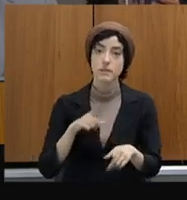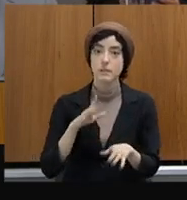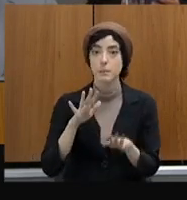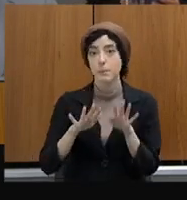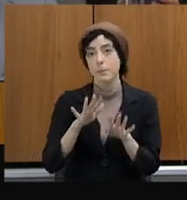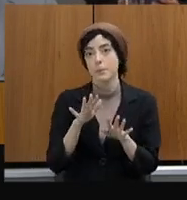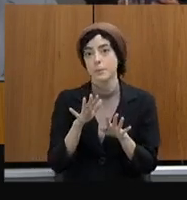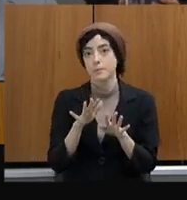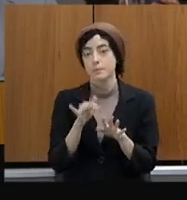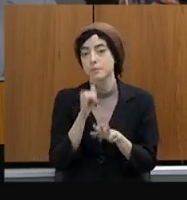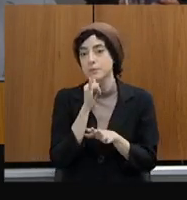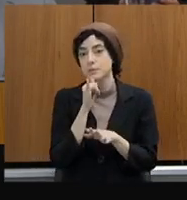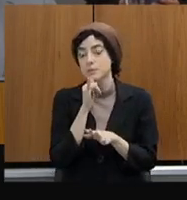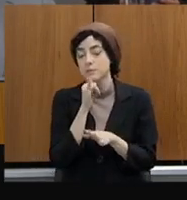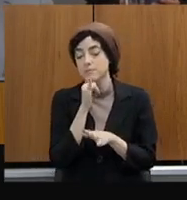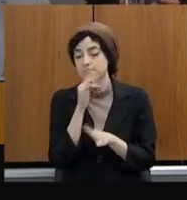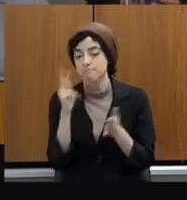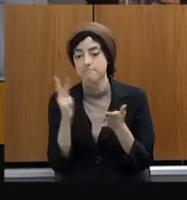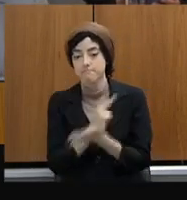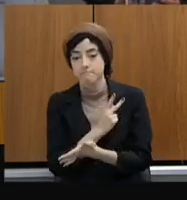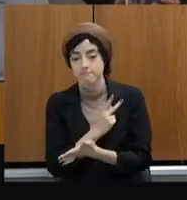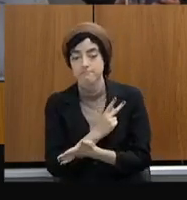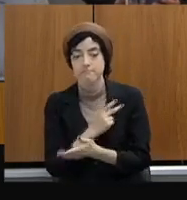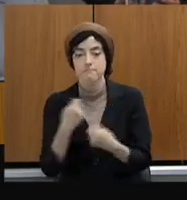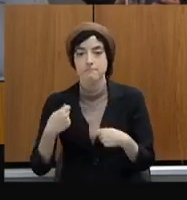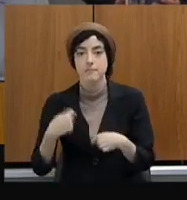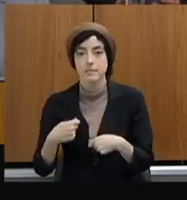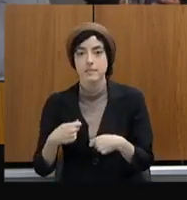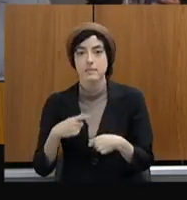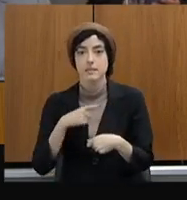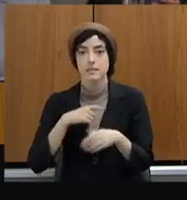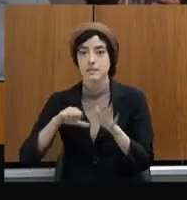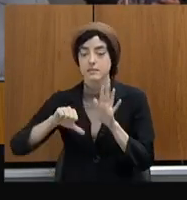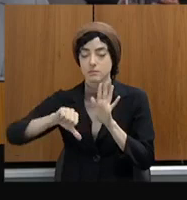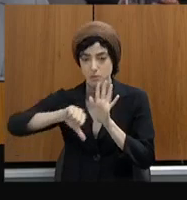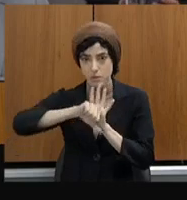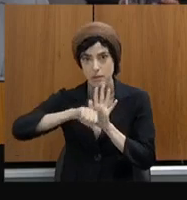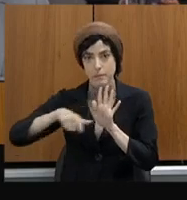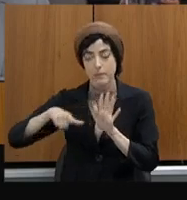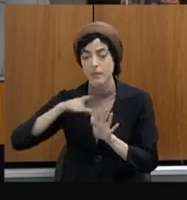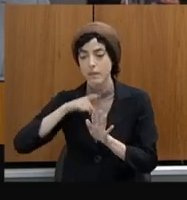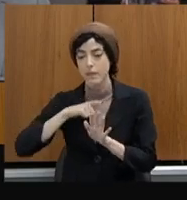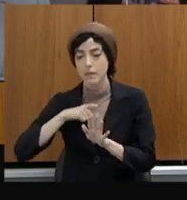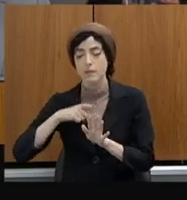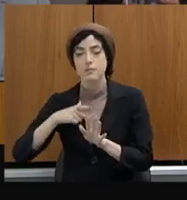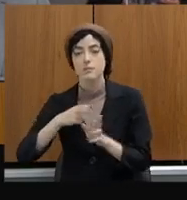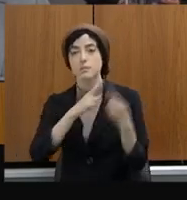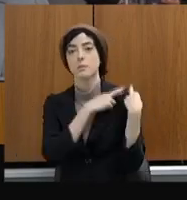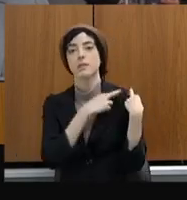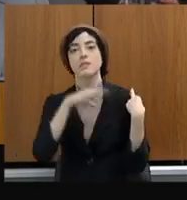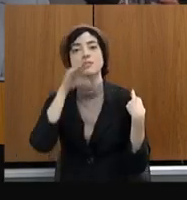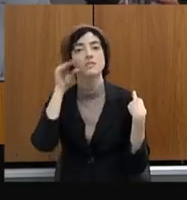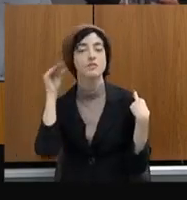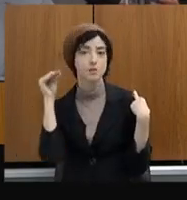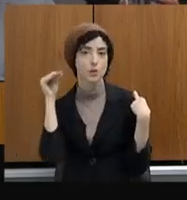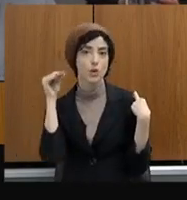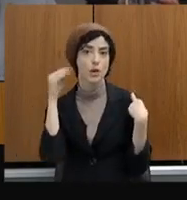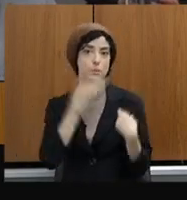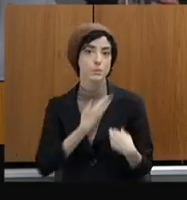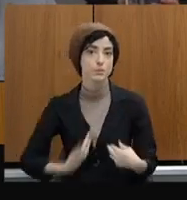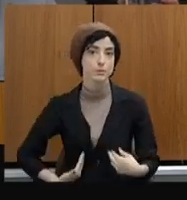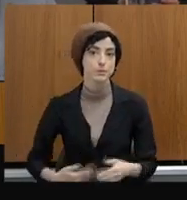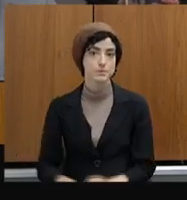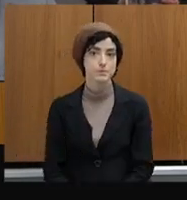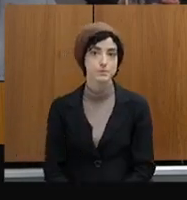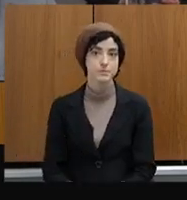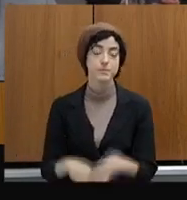aí, em 2019, nós tivemos 19 demissões. Em 2020, tivemos 11 demissões, 35